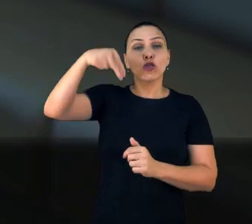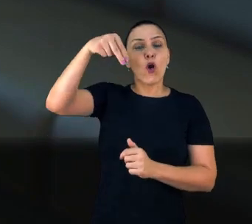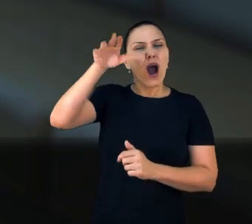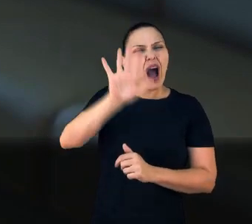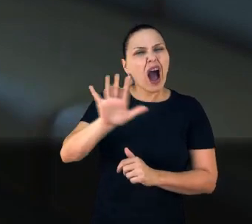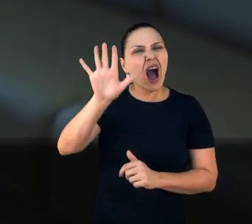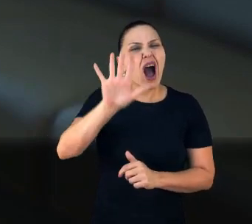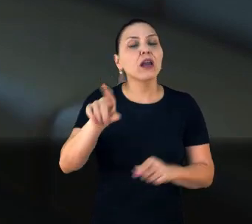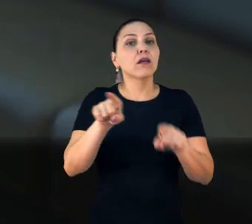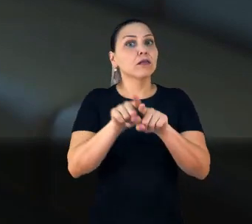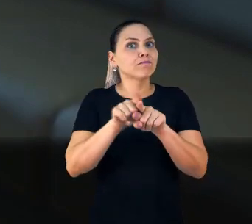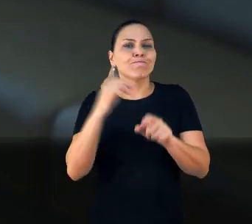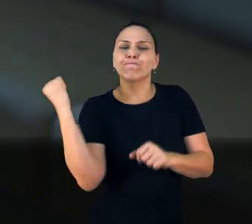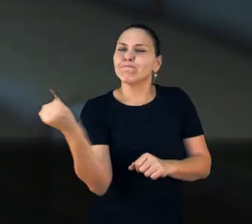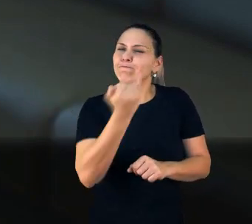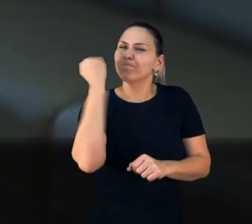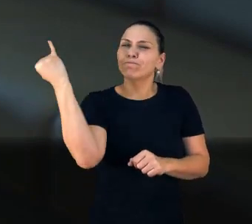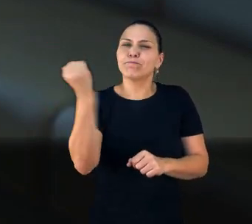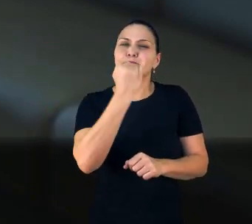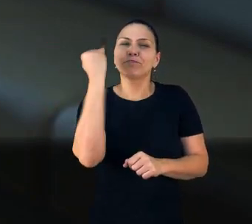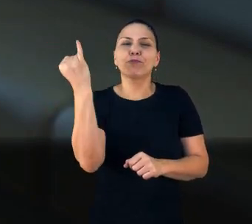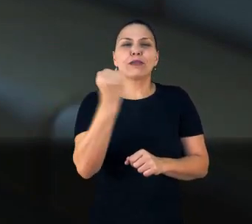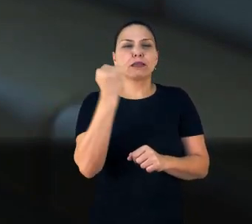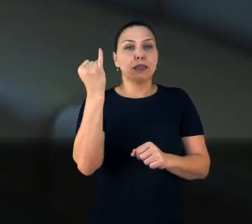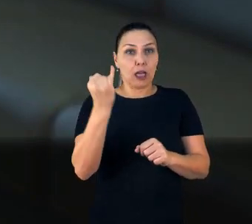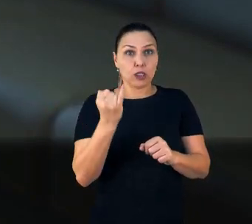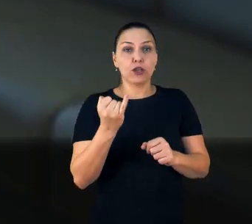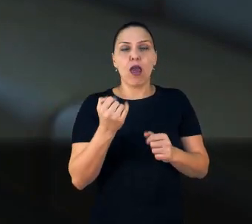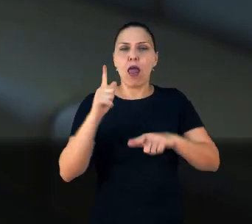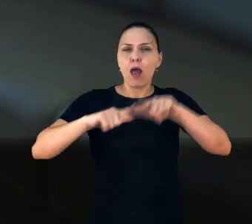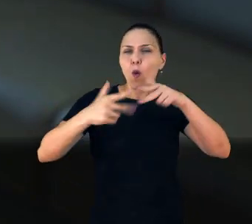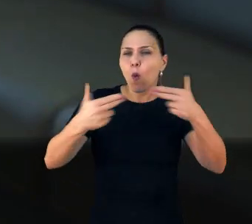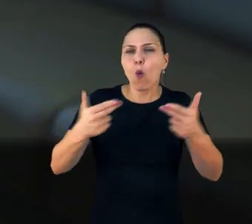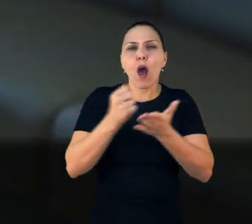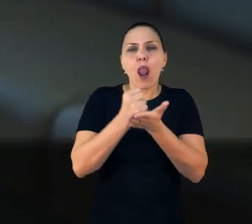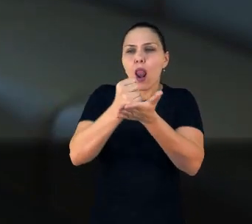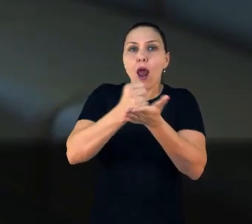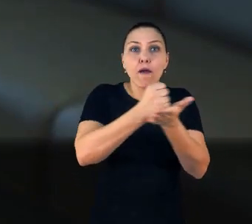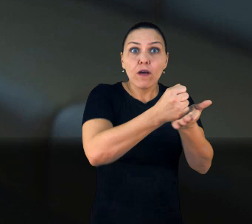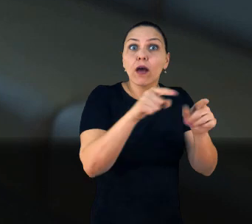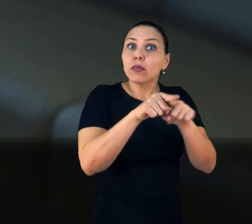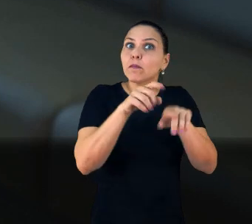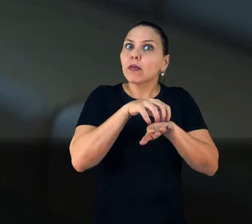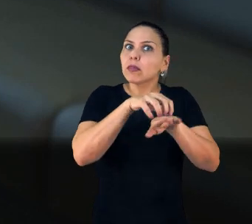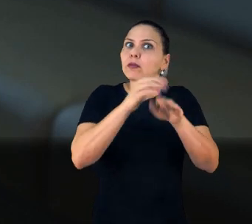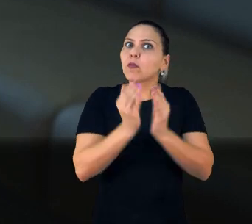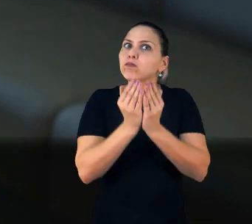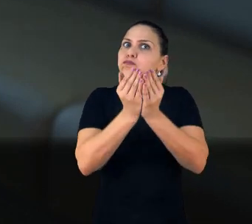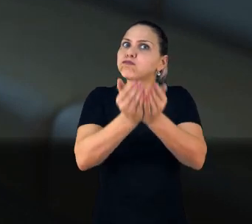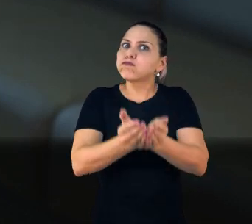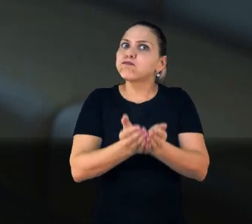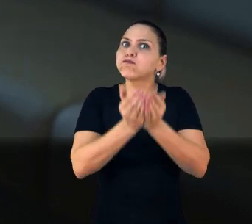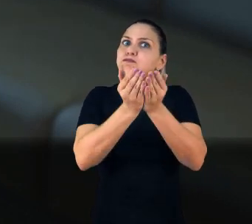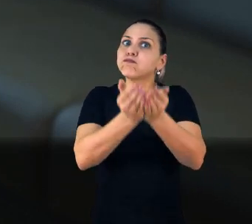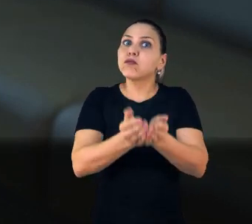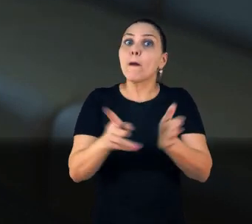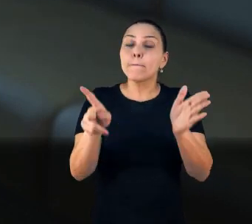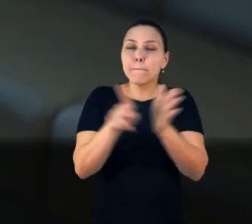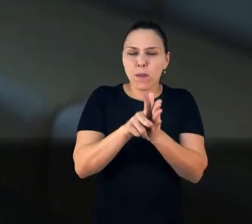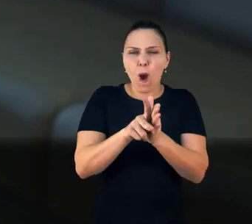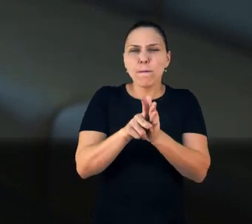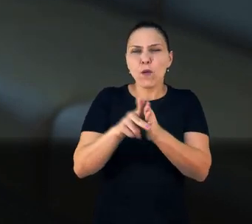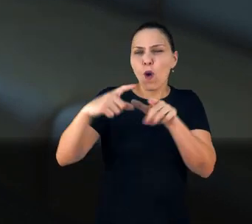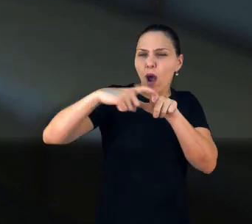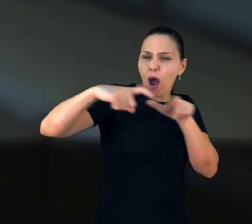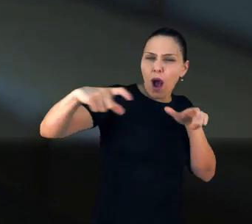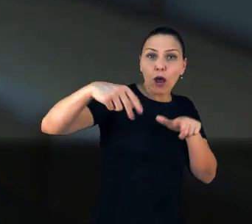via importantíssima hoje de escoamento que a gente tem e que o transporte hidroviário, nesse escoamento